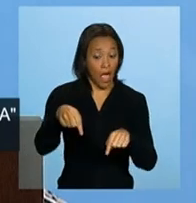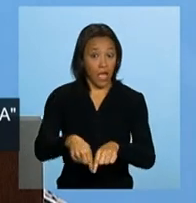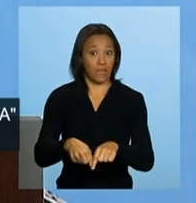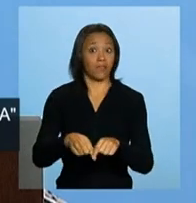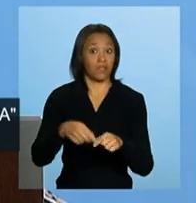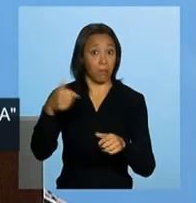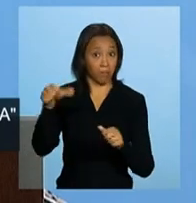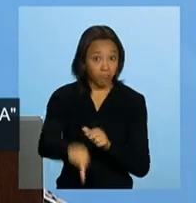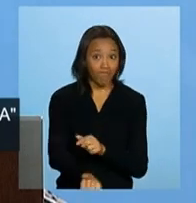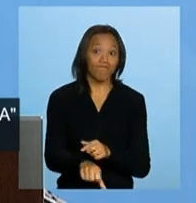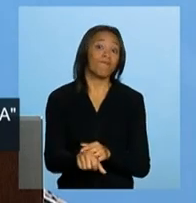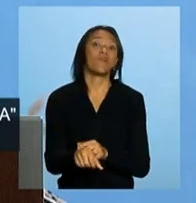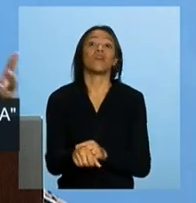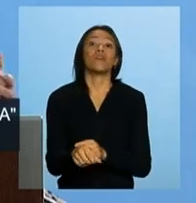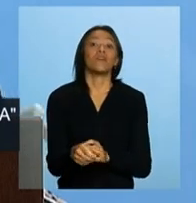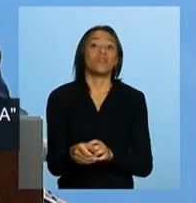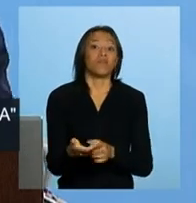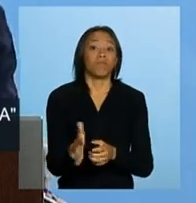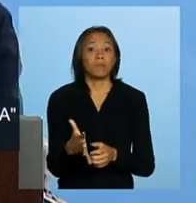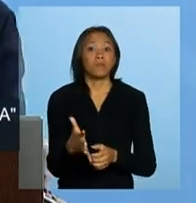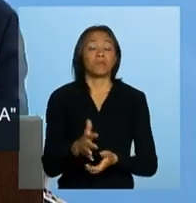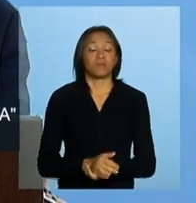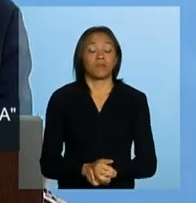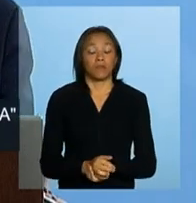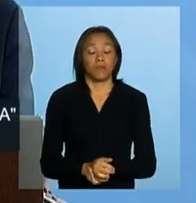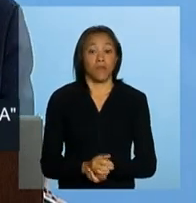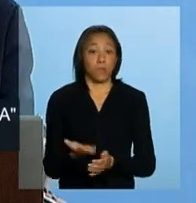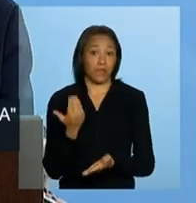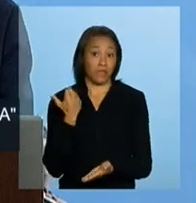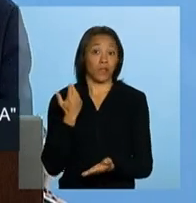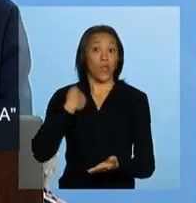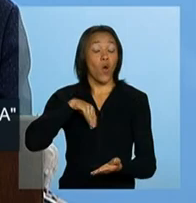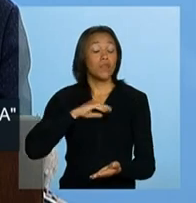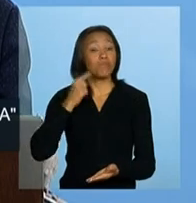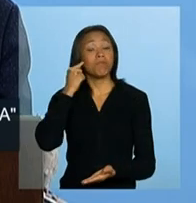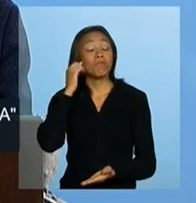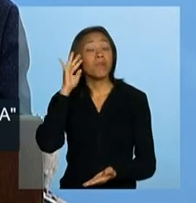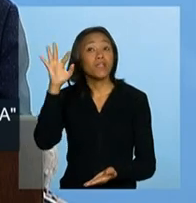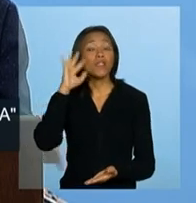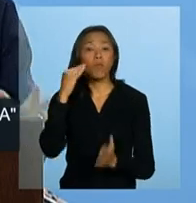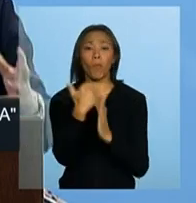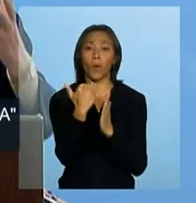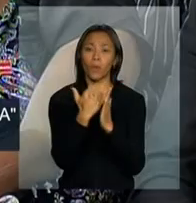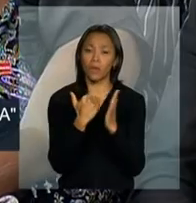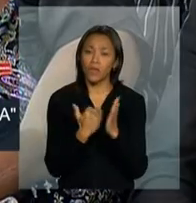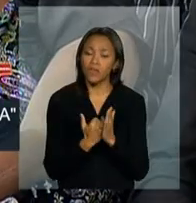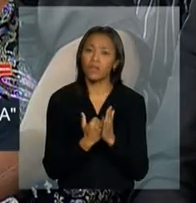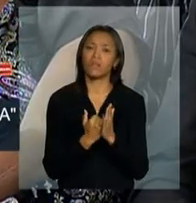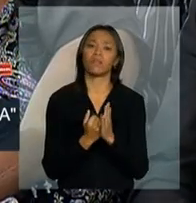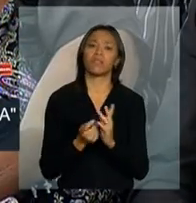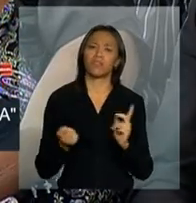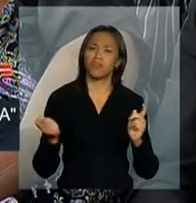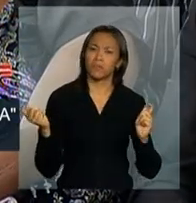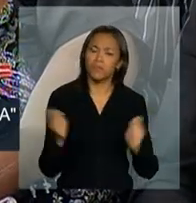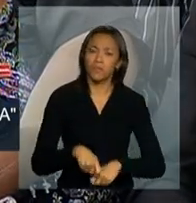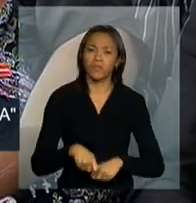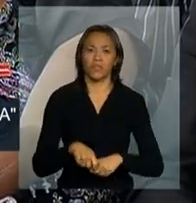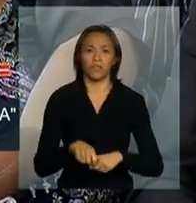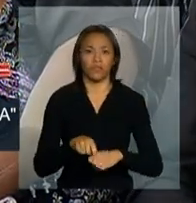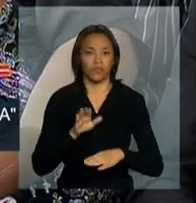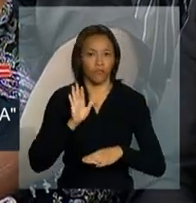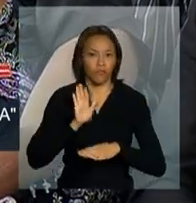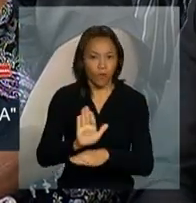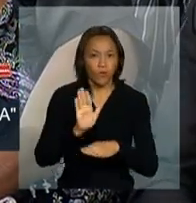nós queríamos um programa que reativasse ao mesmo tempo a